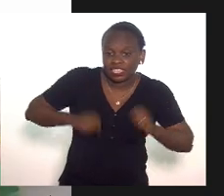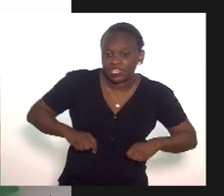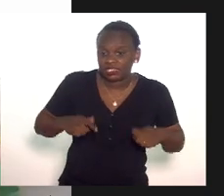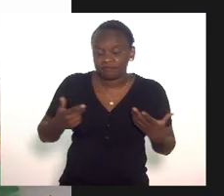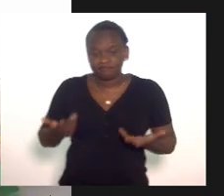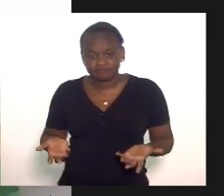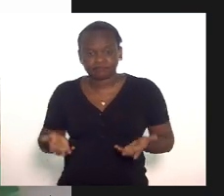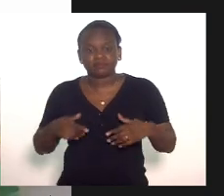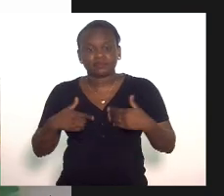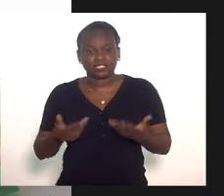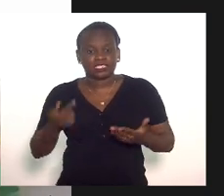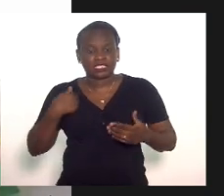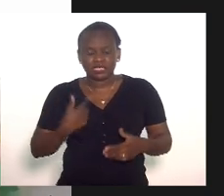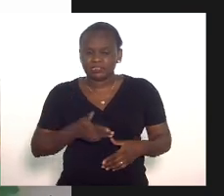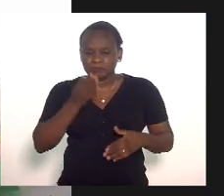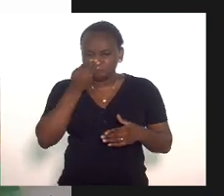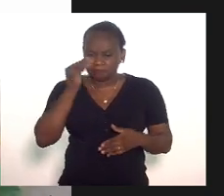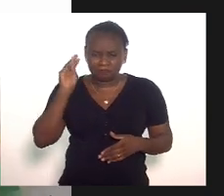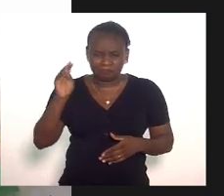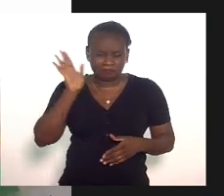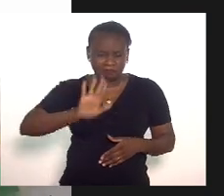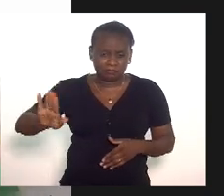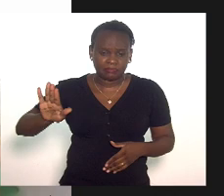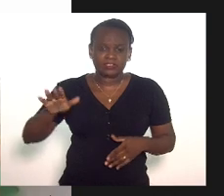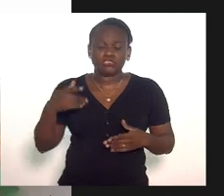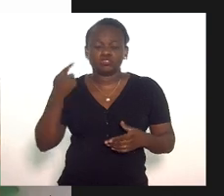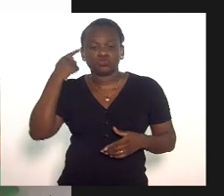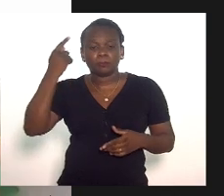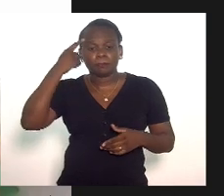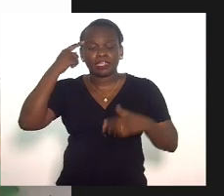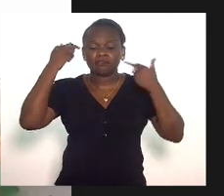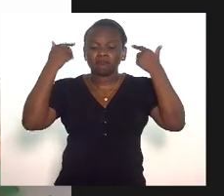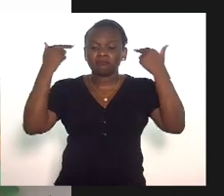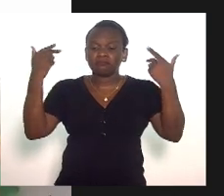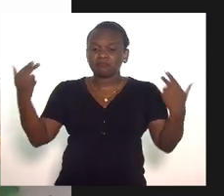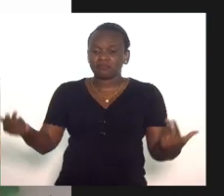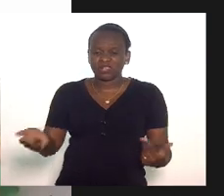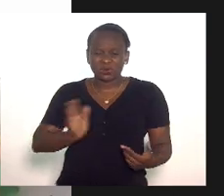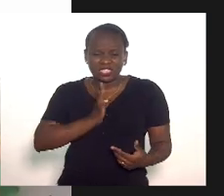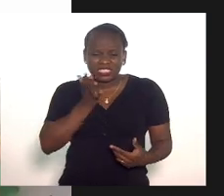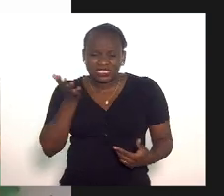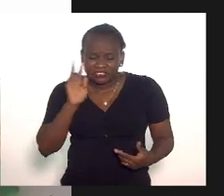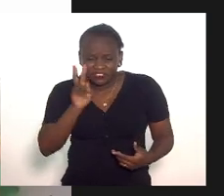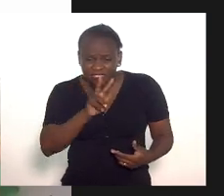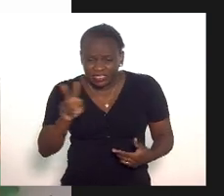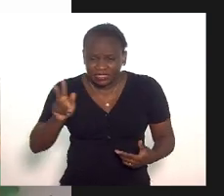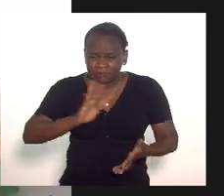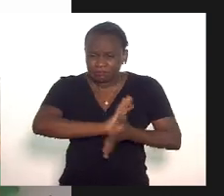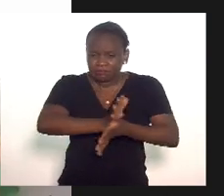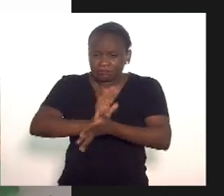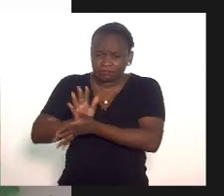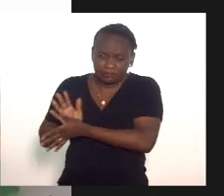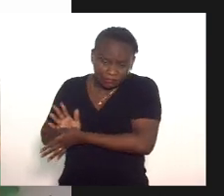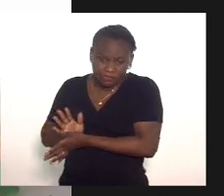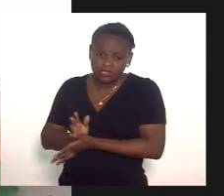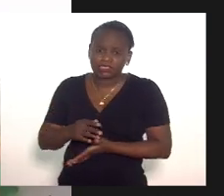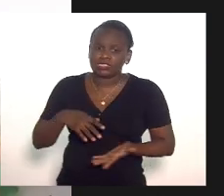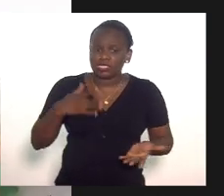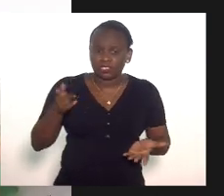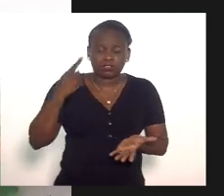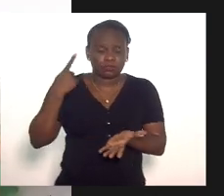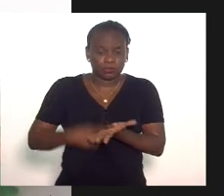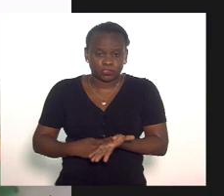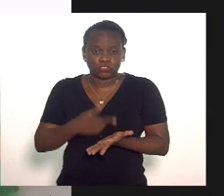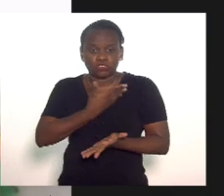então fica aqui não só o meu repúdio na naturalização e a barbárie com que tem se comprometido